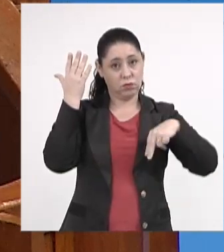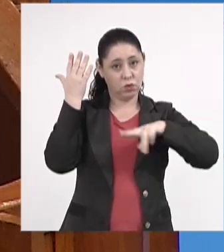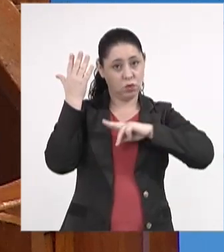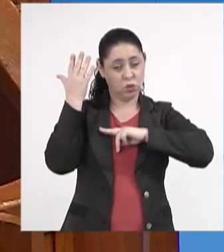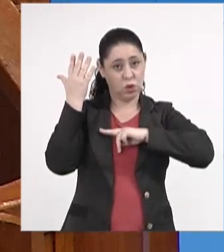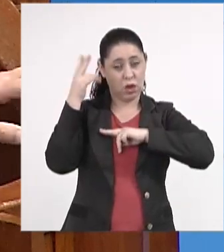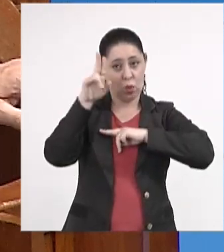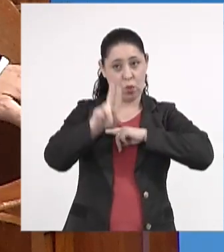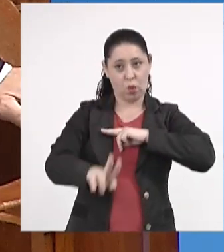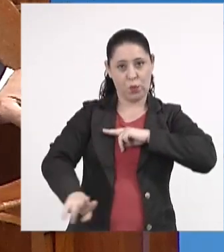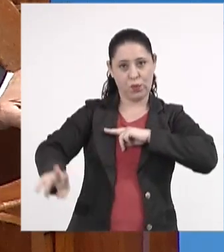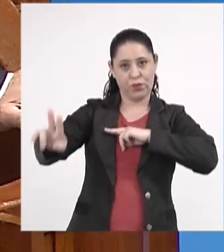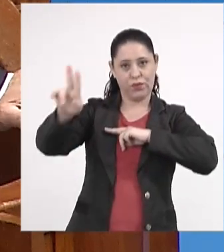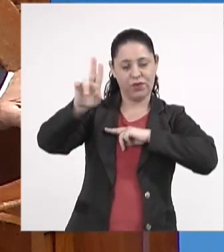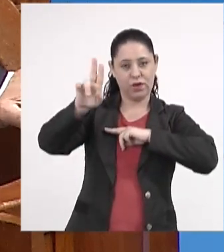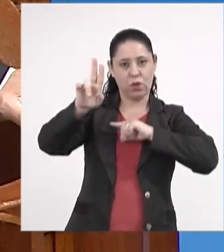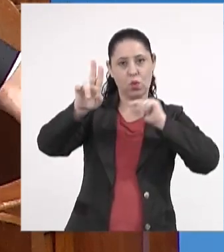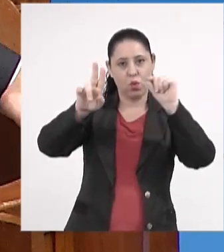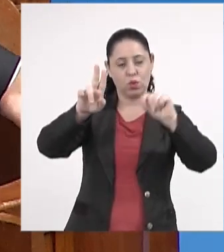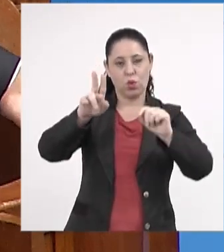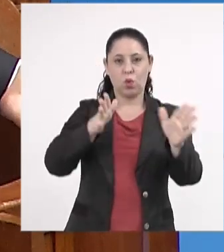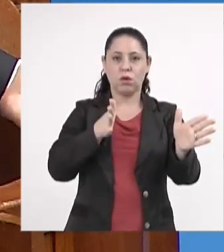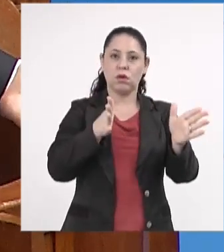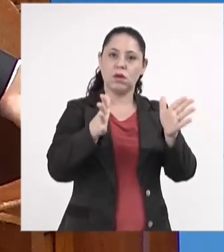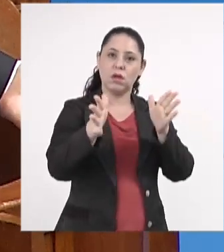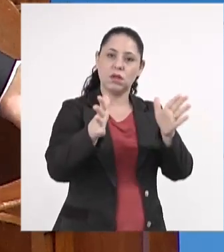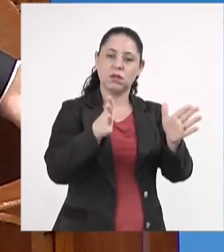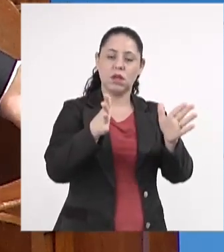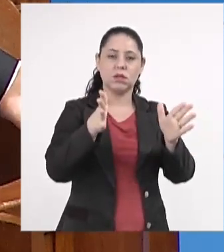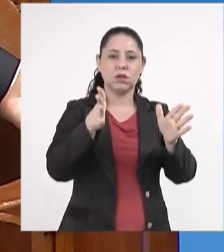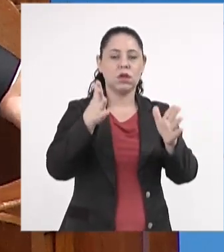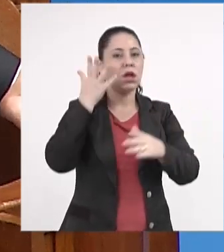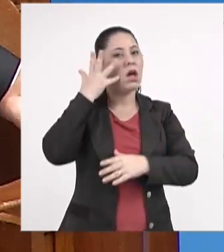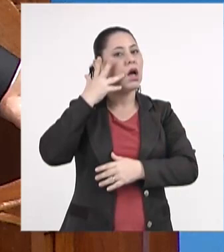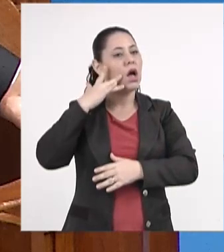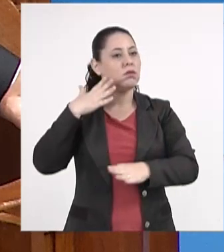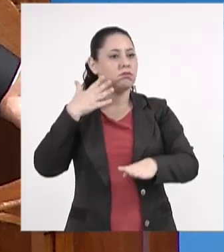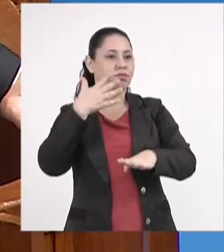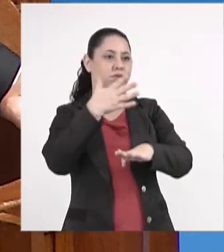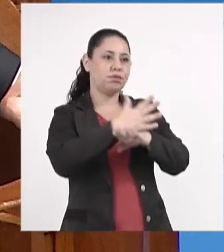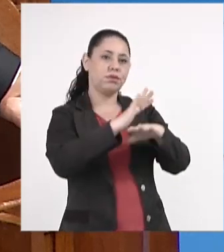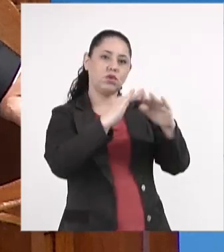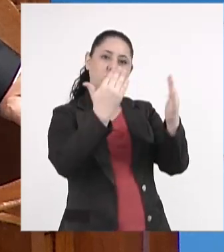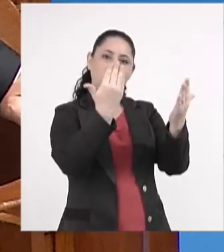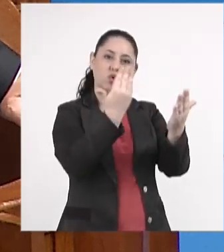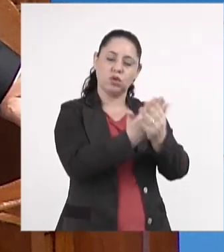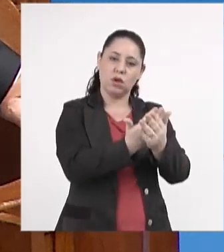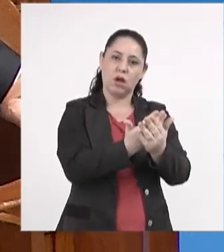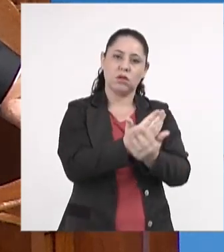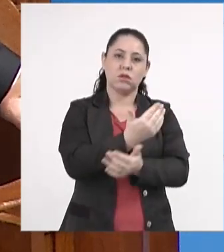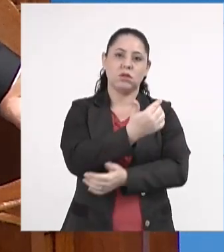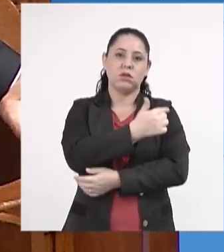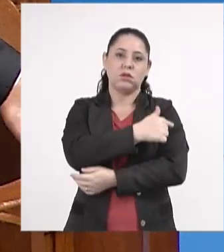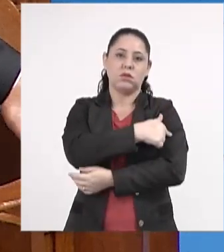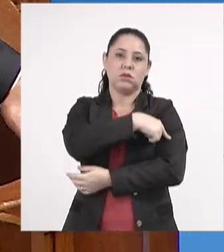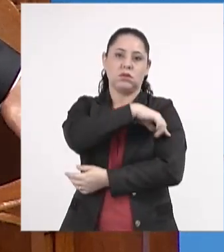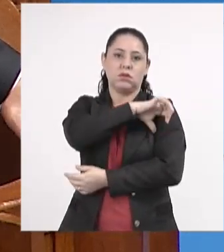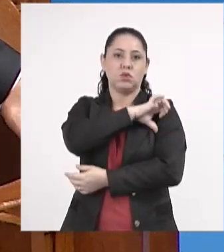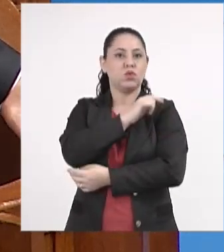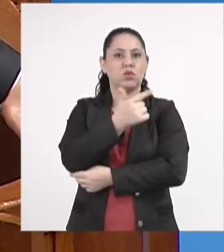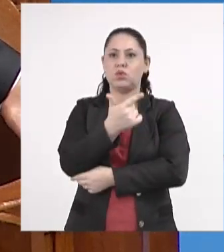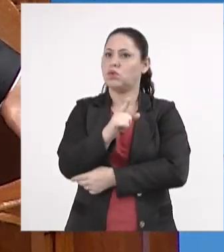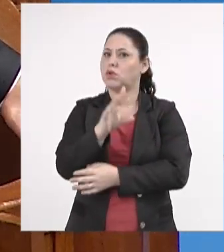universalizamos o acesso das crianças ao ensino fundamental. Não